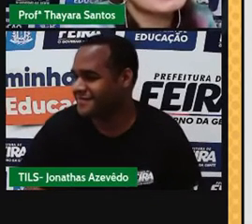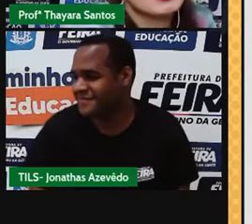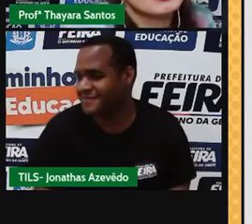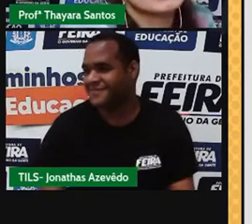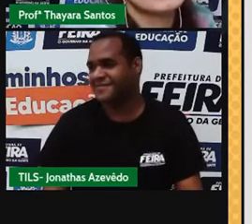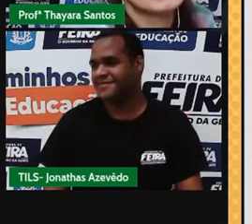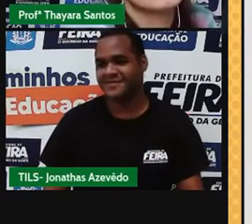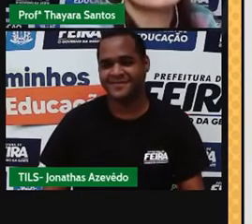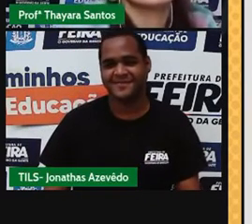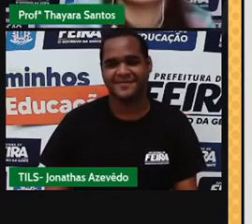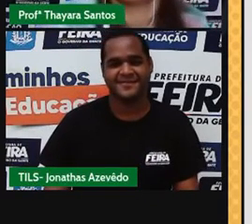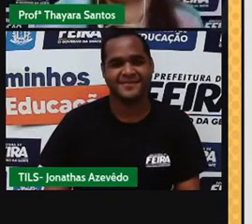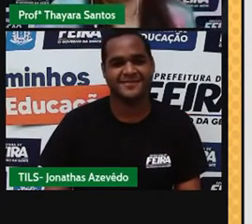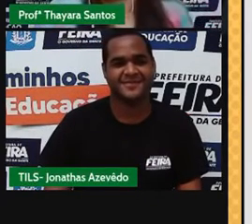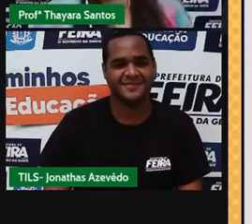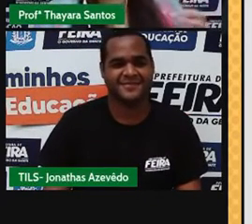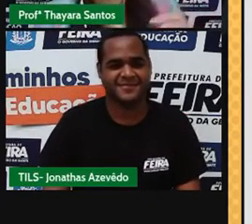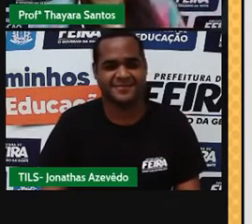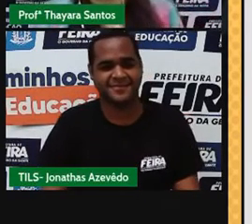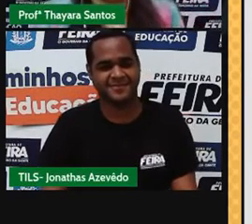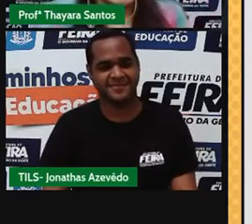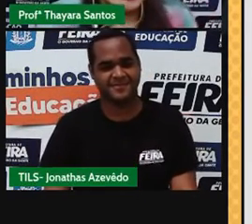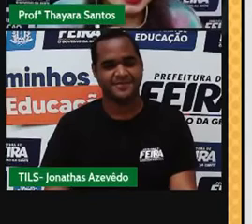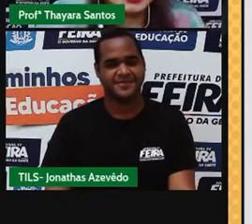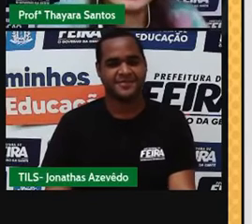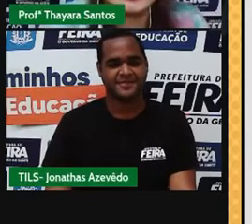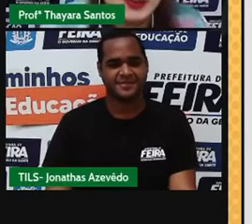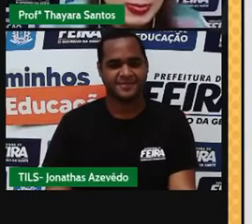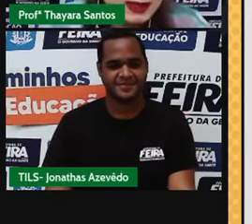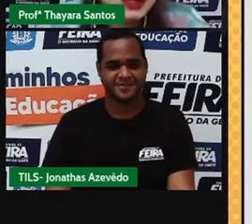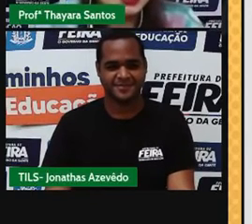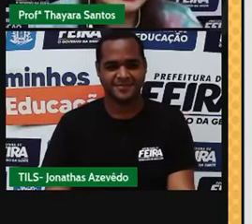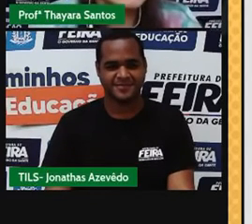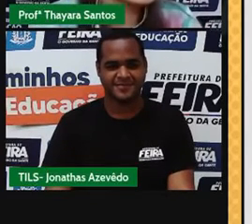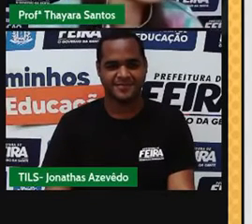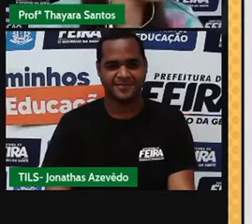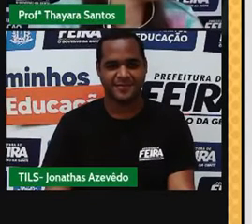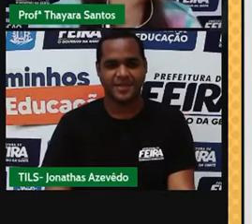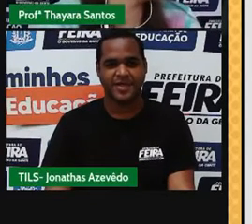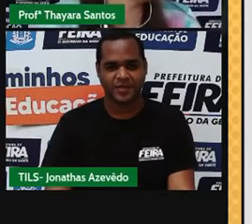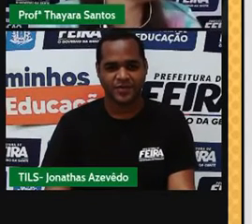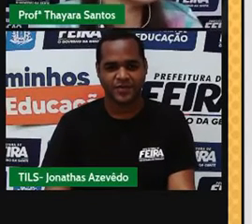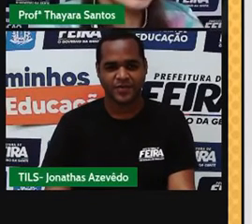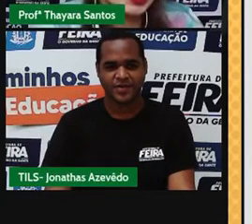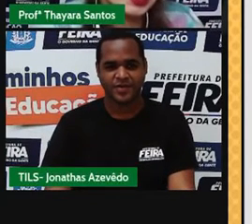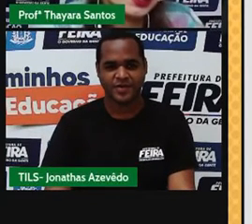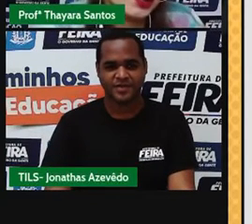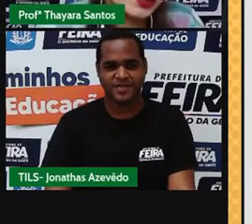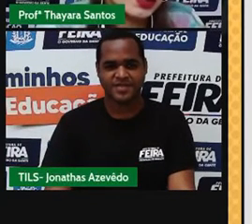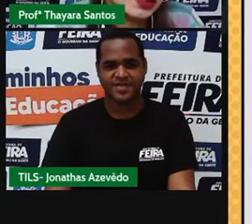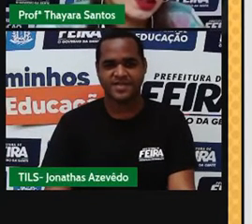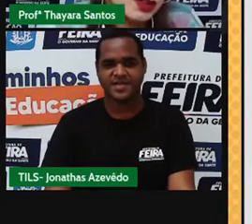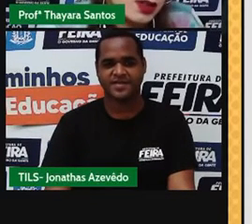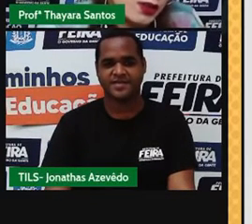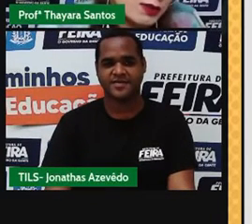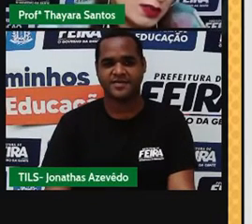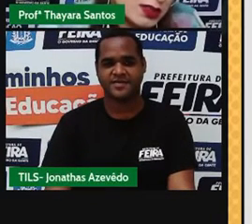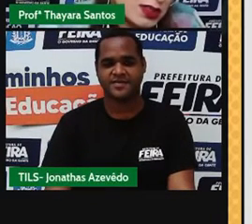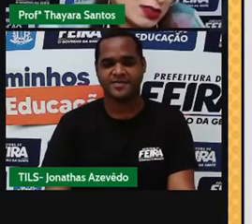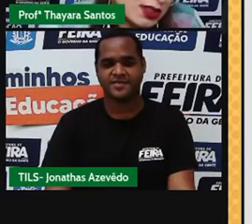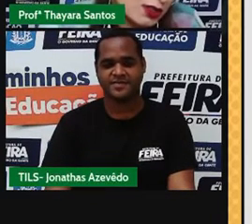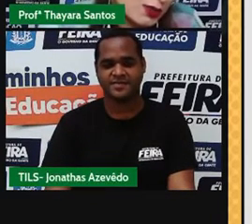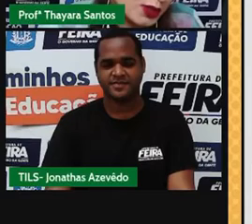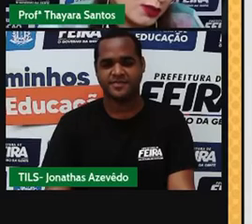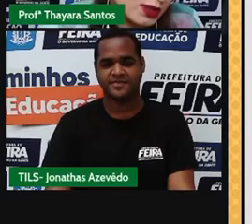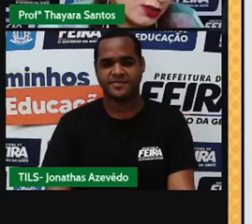A vai cortar, vou ter que ler de novo essa parte da tabela. Você está conseguindo ver em quanto está? 11